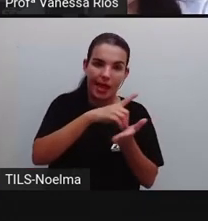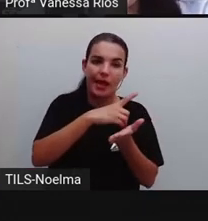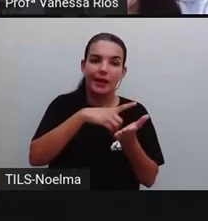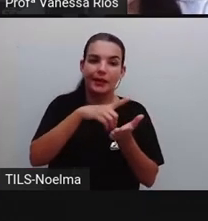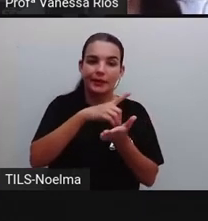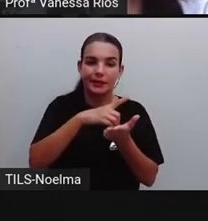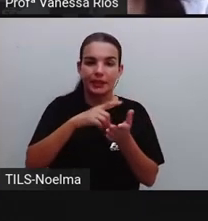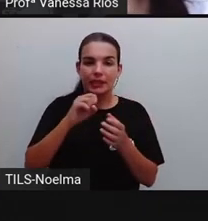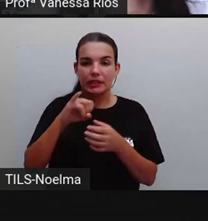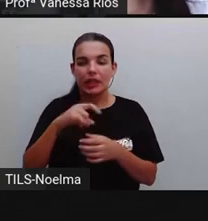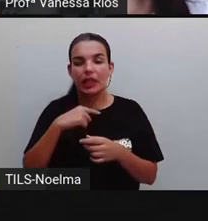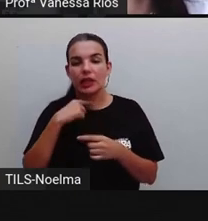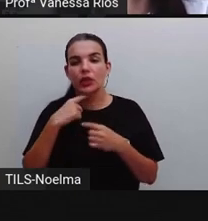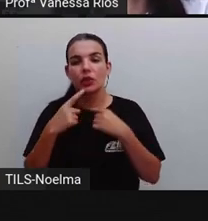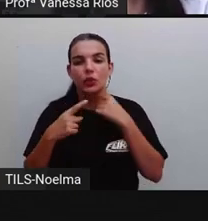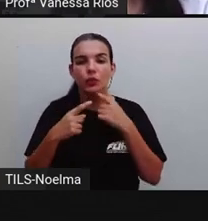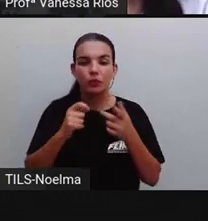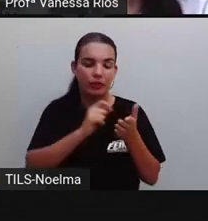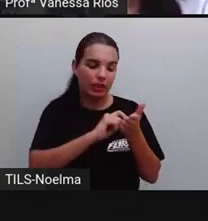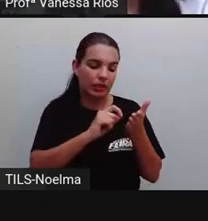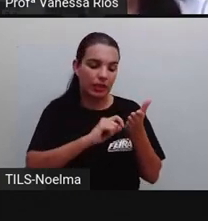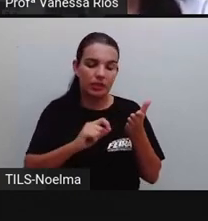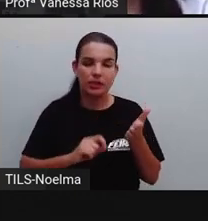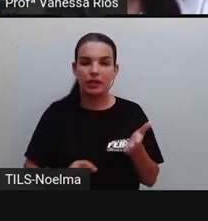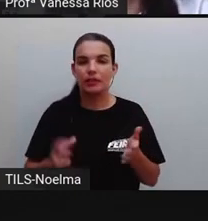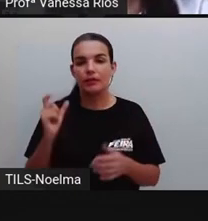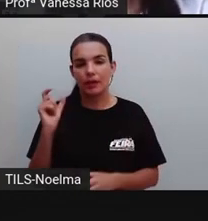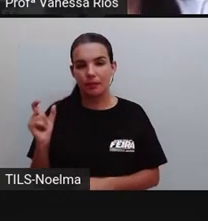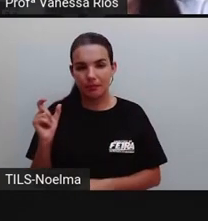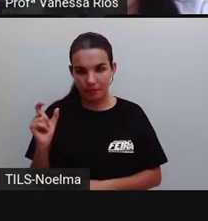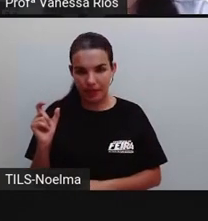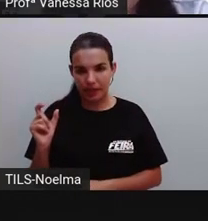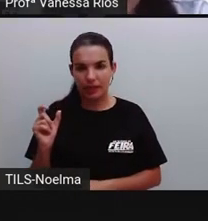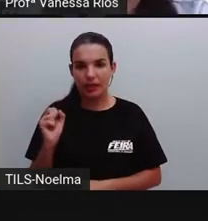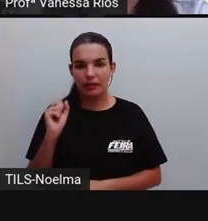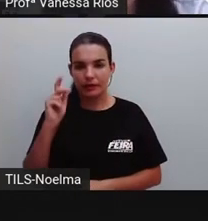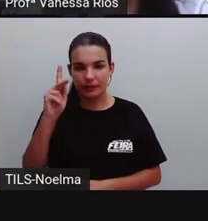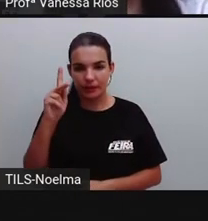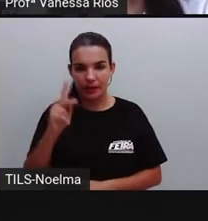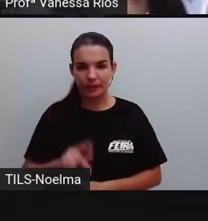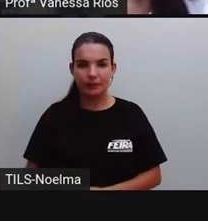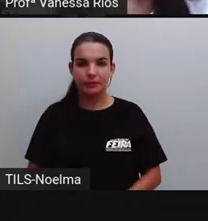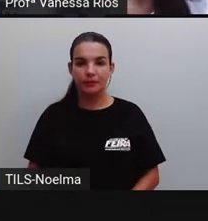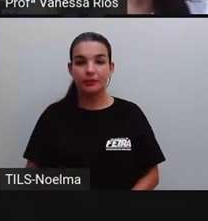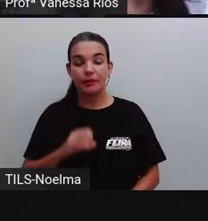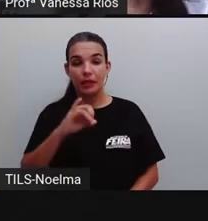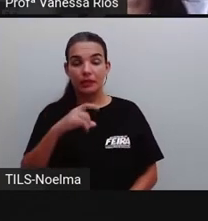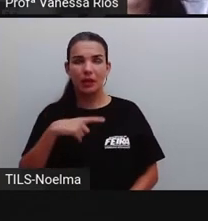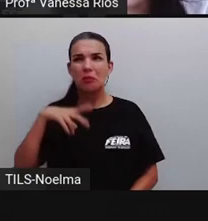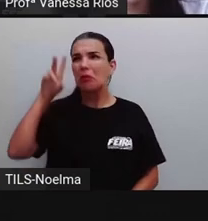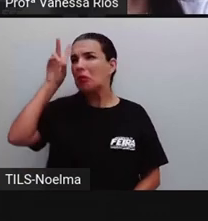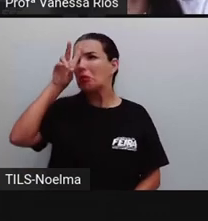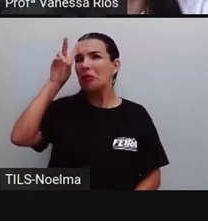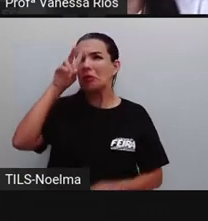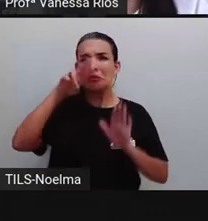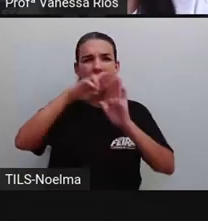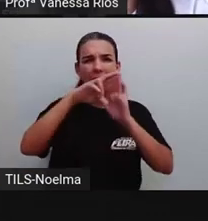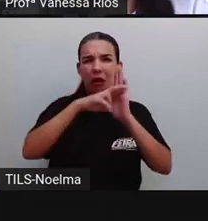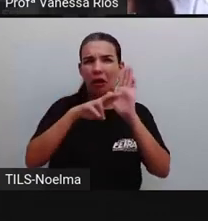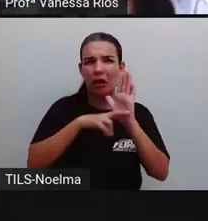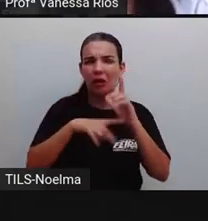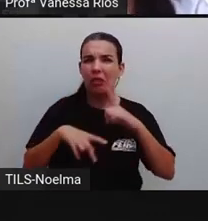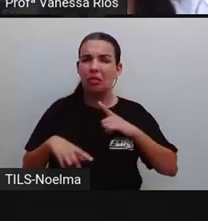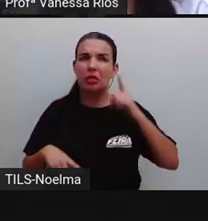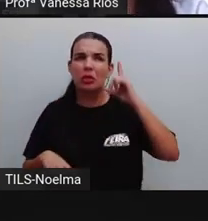alguma dúvida em relação à escrita correta de qualquer palavra. Então, se eu não lembro da regra e se eu tenho